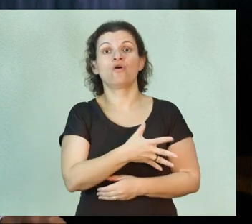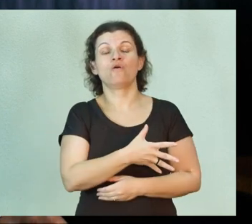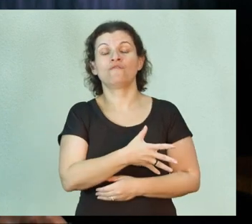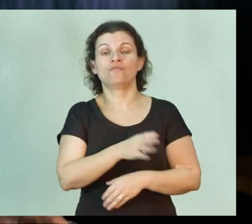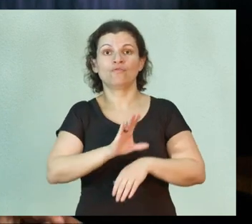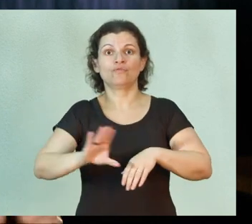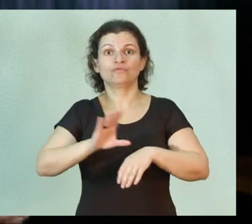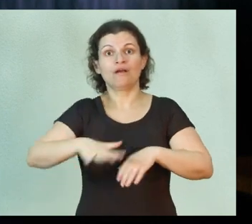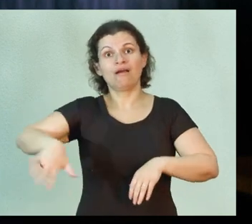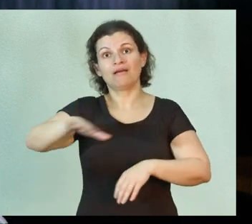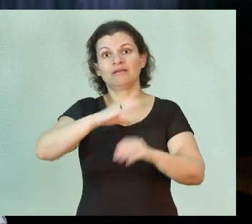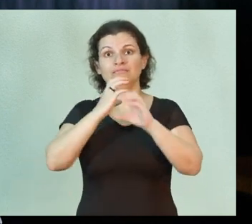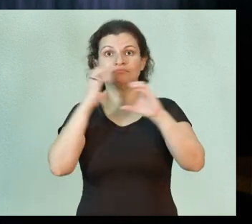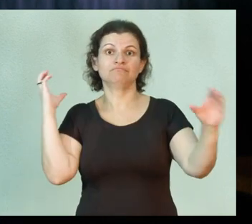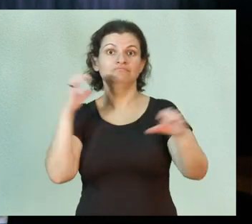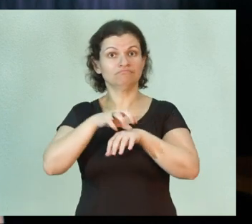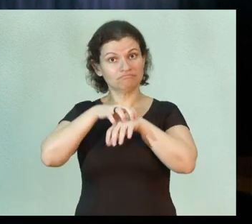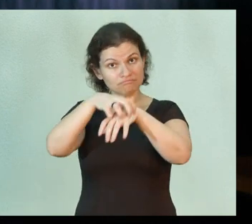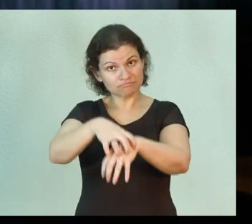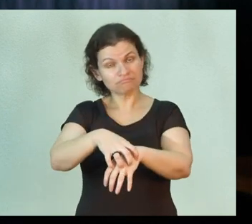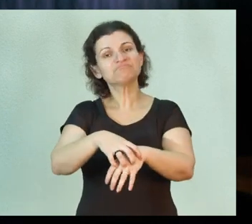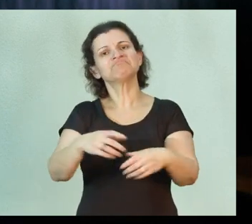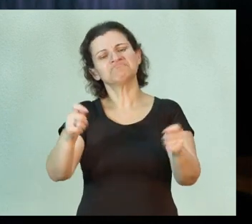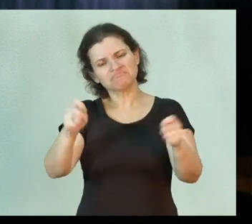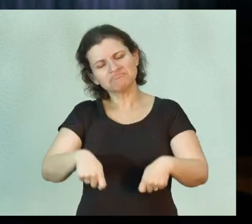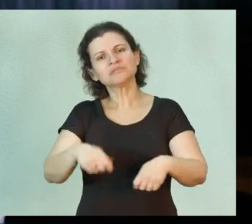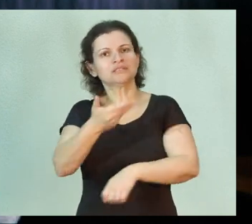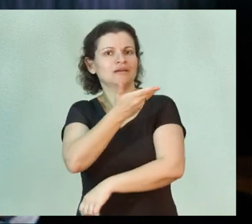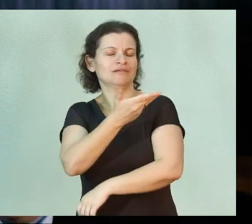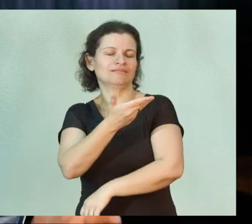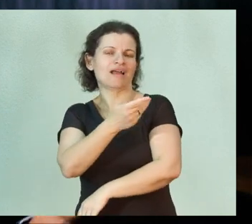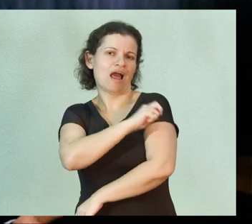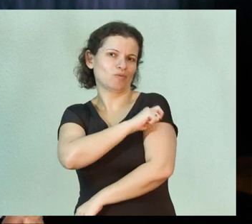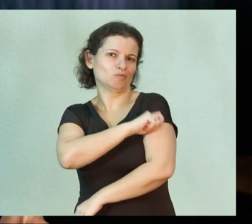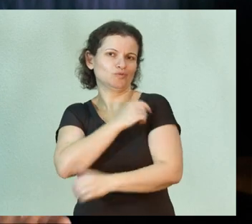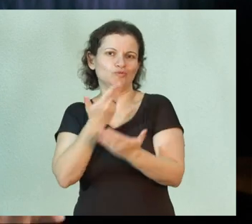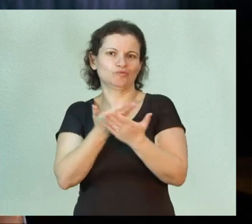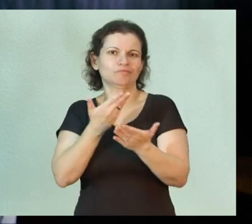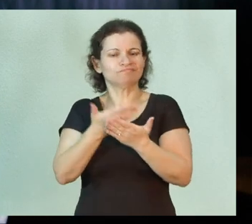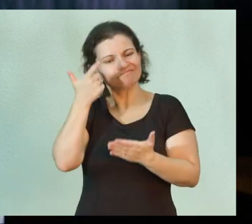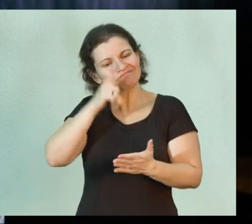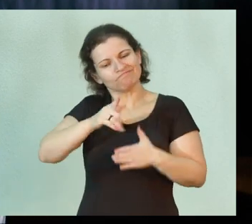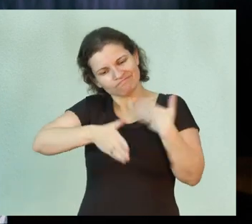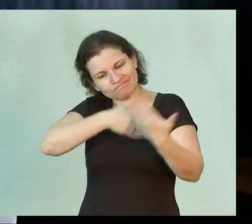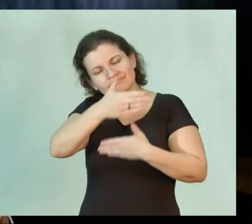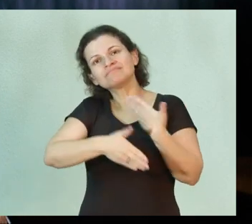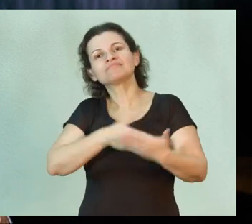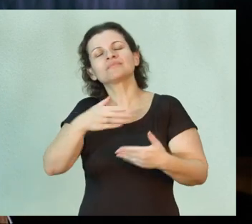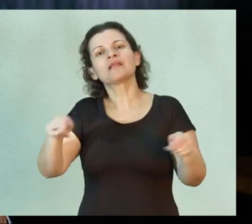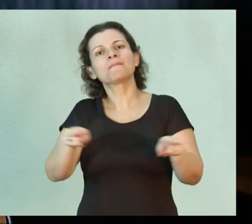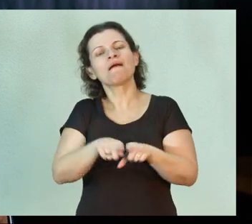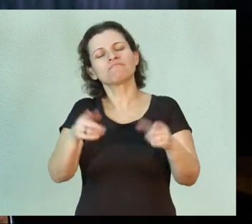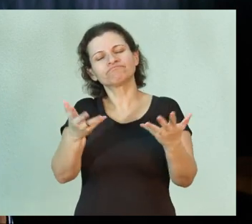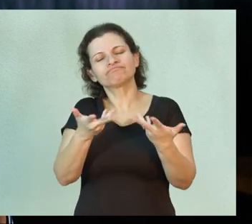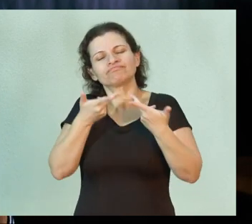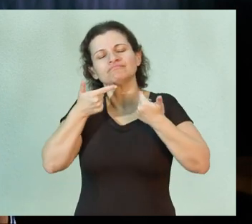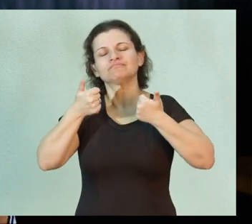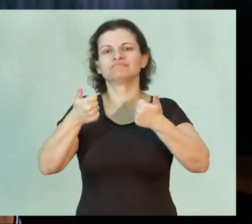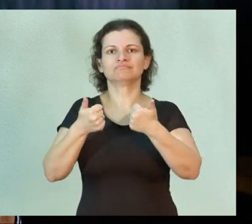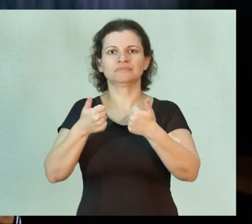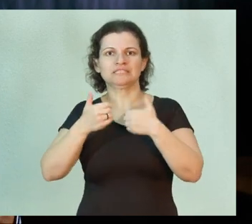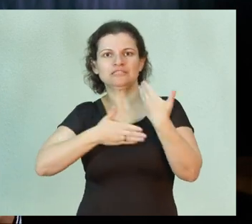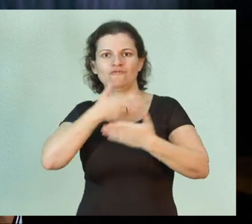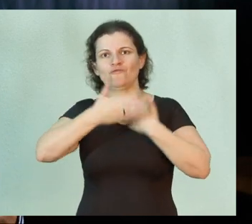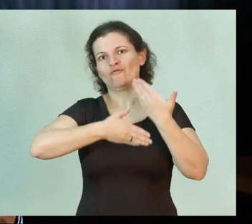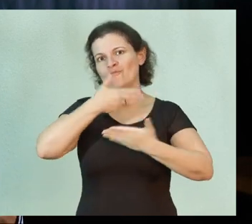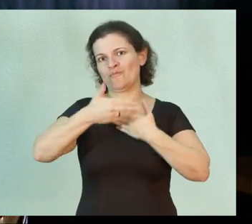engenharia de transportes. Isso permite para o nosso estudante a possibilidade de desenvolvimento e também de aprimoramento do seu